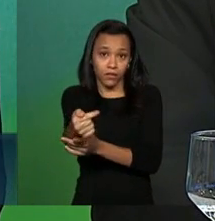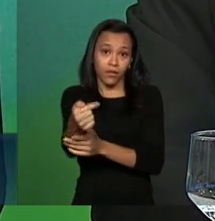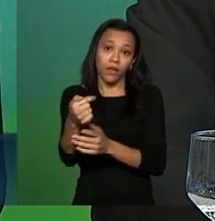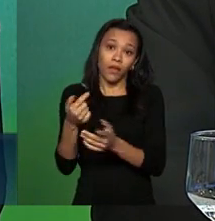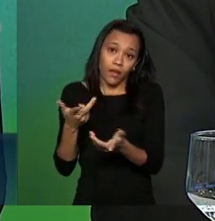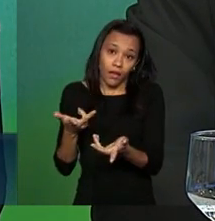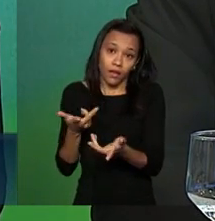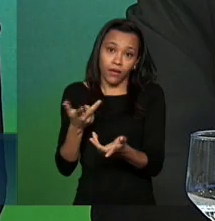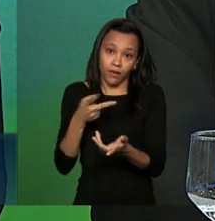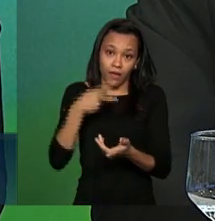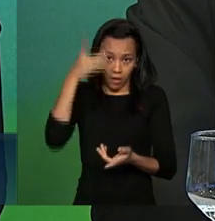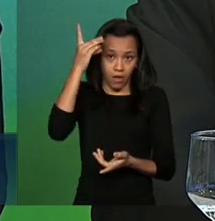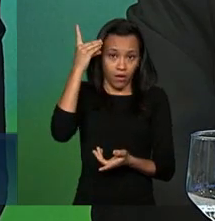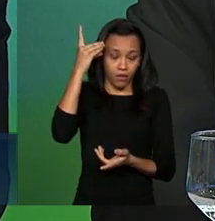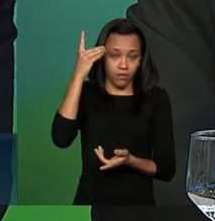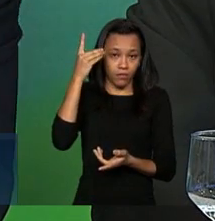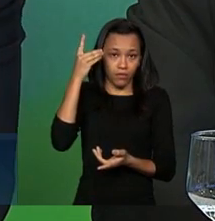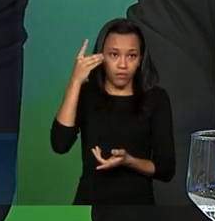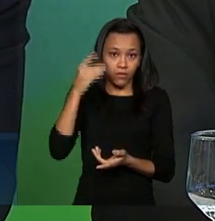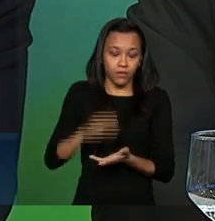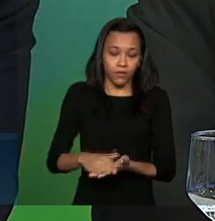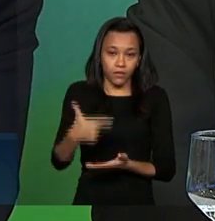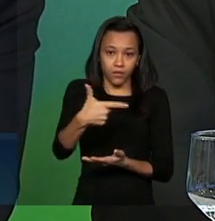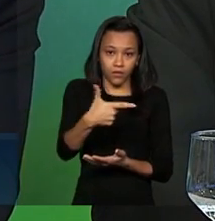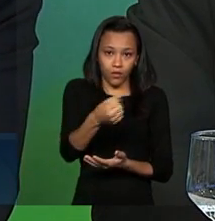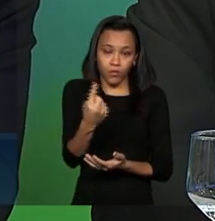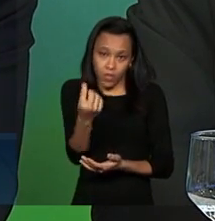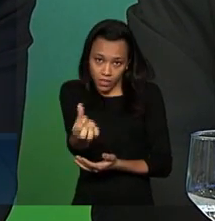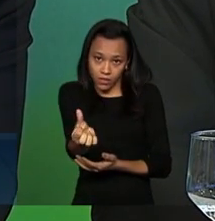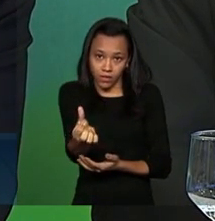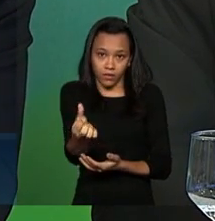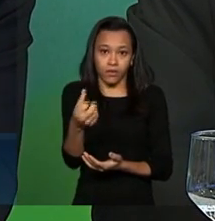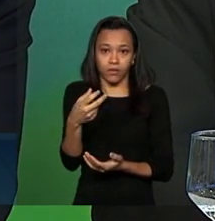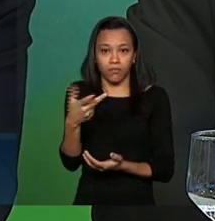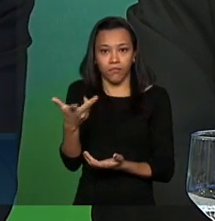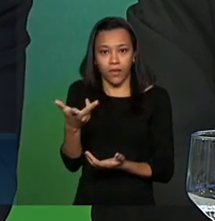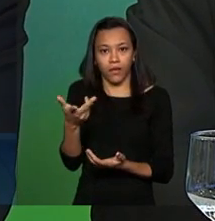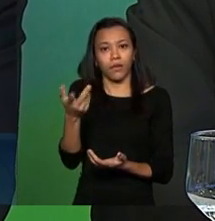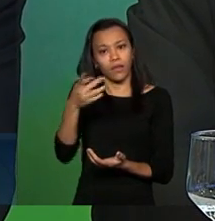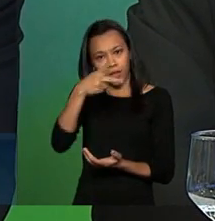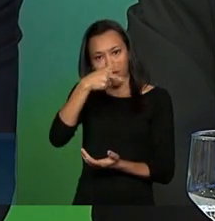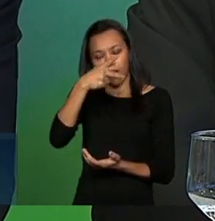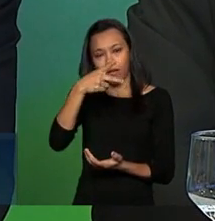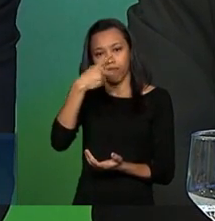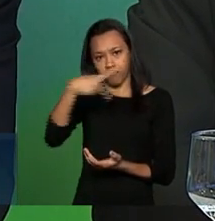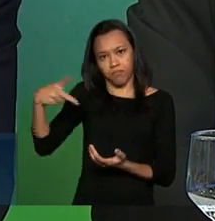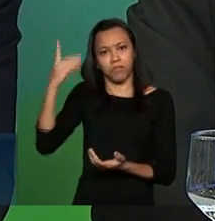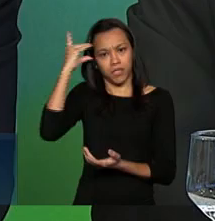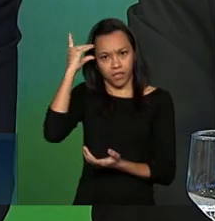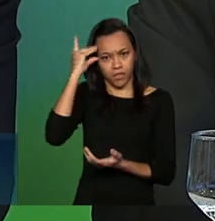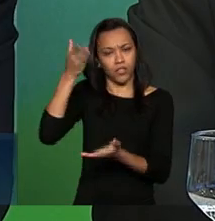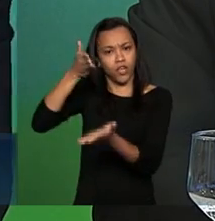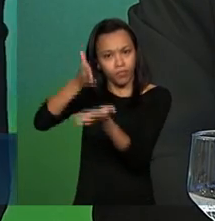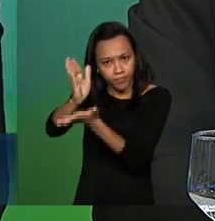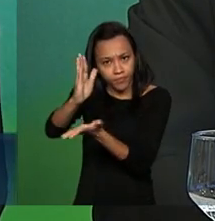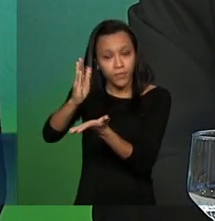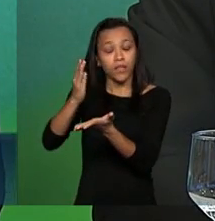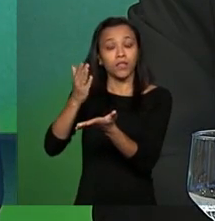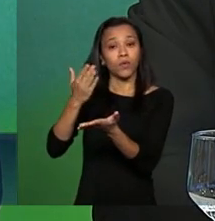presidenta 2016 é como se a presidenta tivesse sancionado a partir de 2017 nós